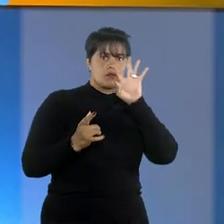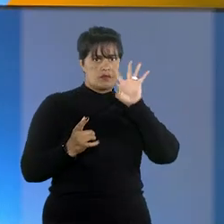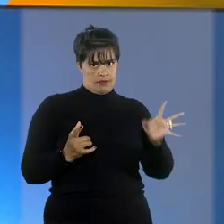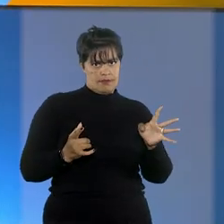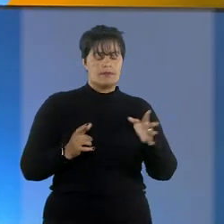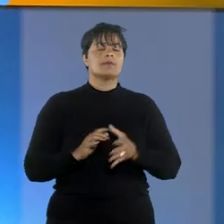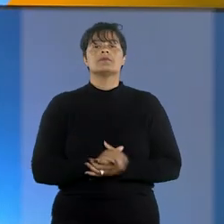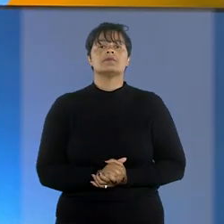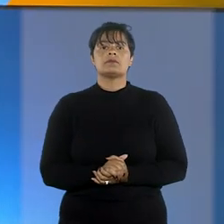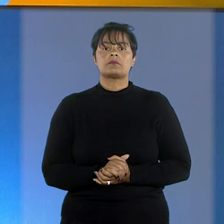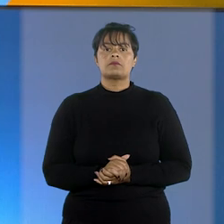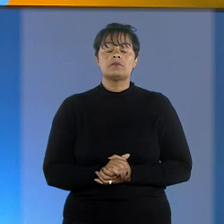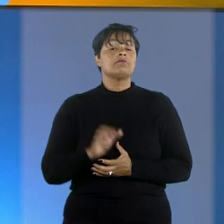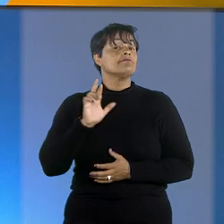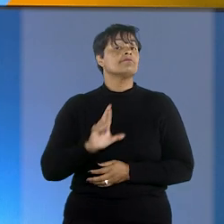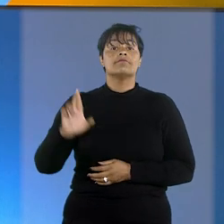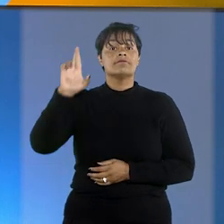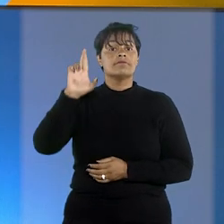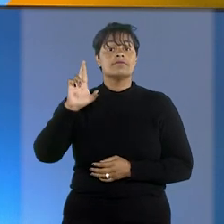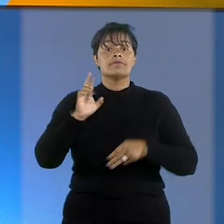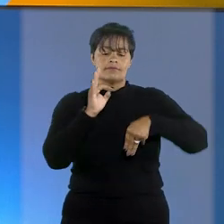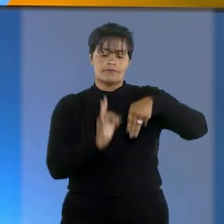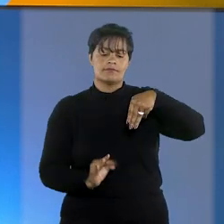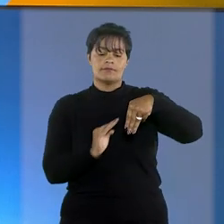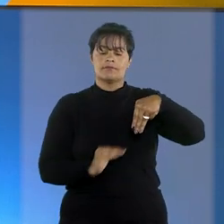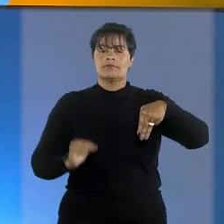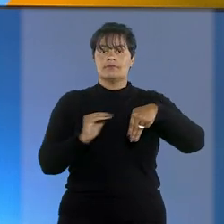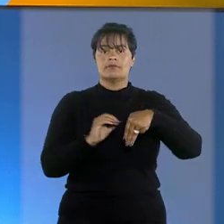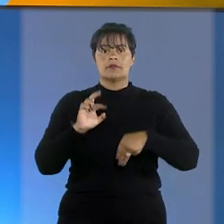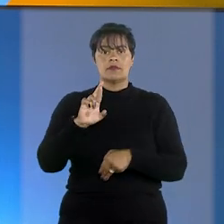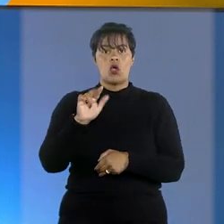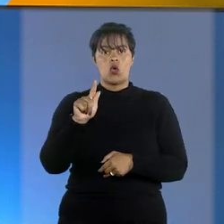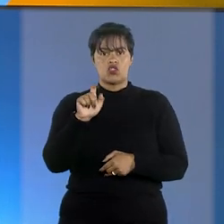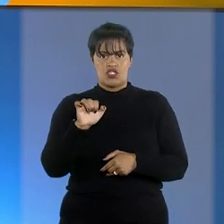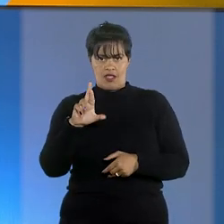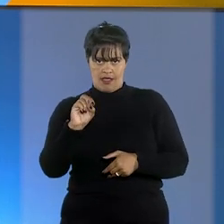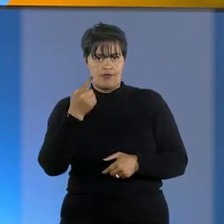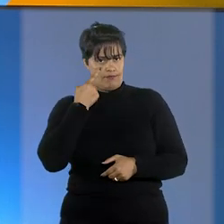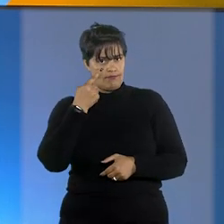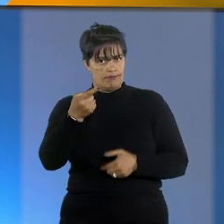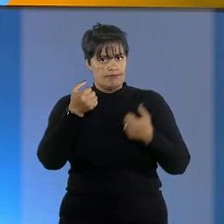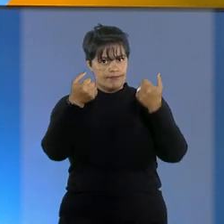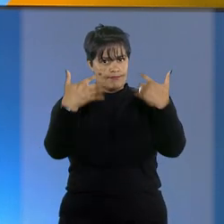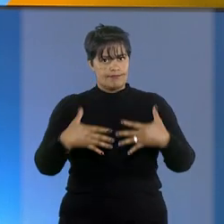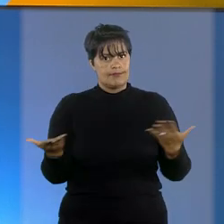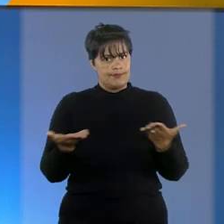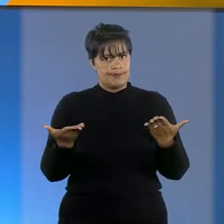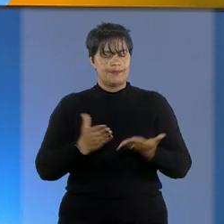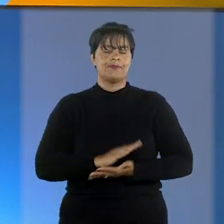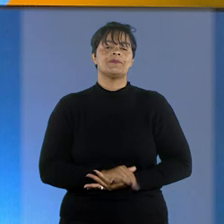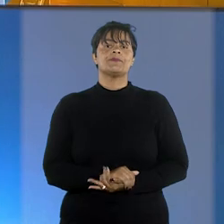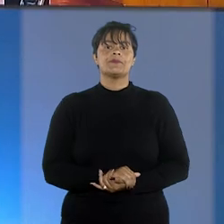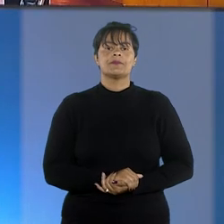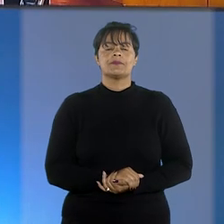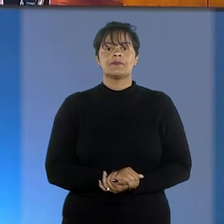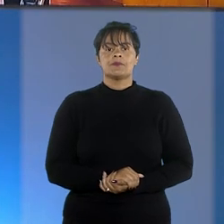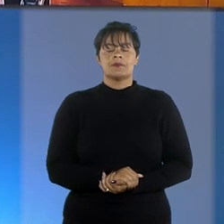decisão monocrática foi proferida pelo ministro Rogério Schiette Cruz. Confira na reportagem de Marina Campos.